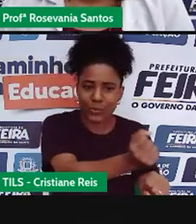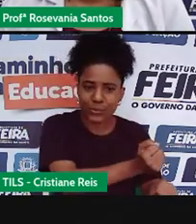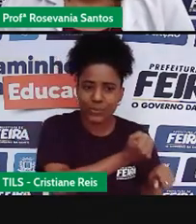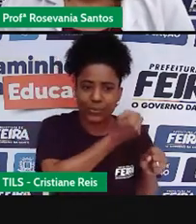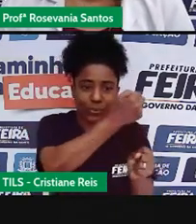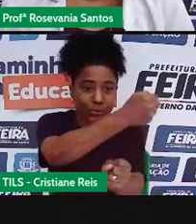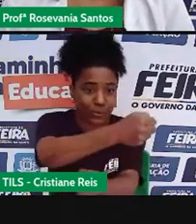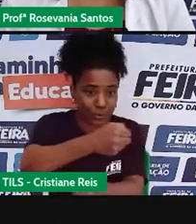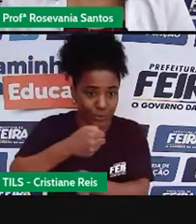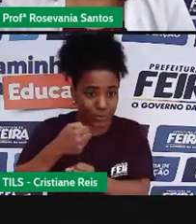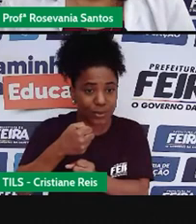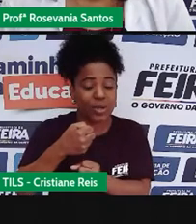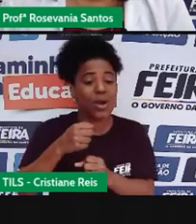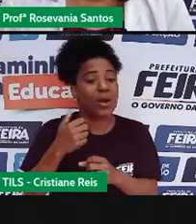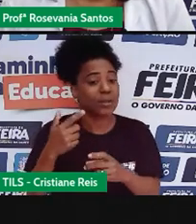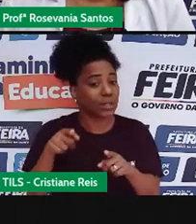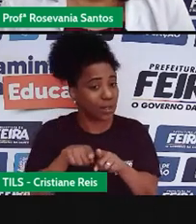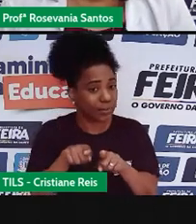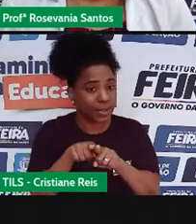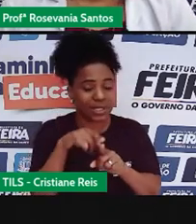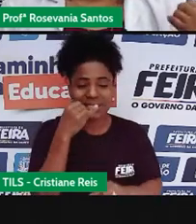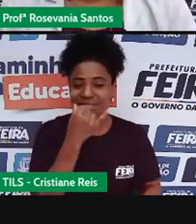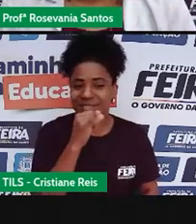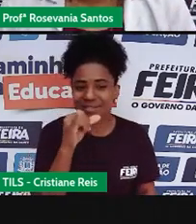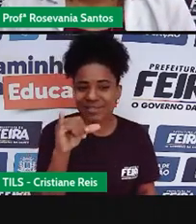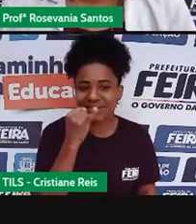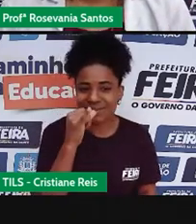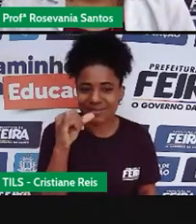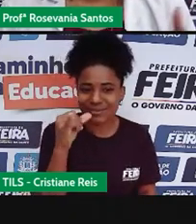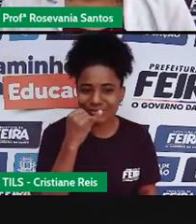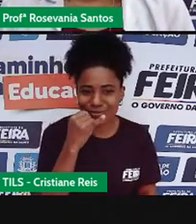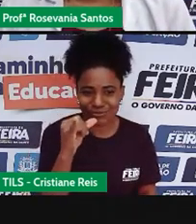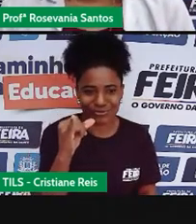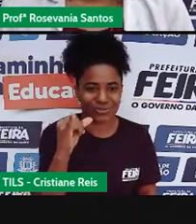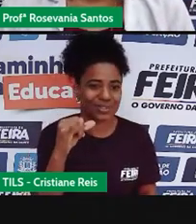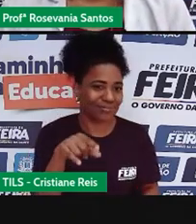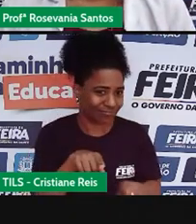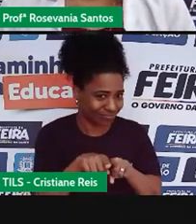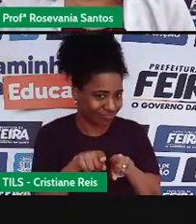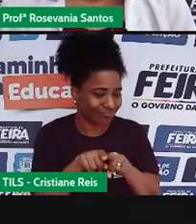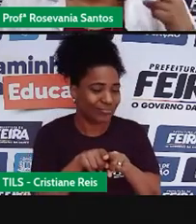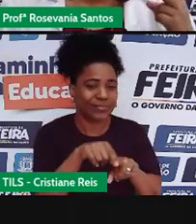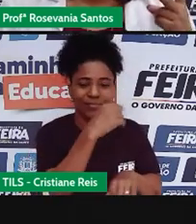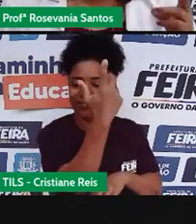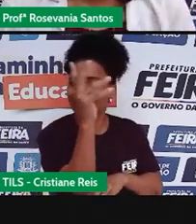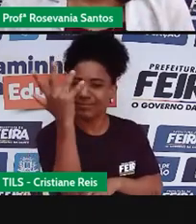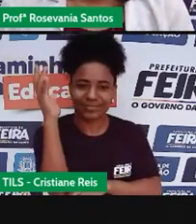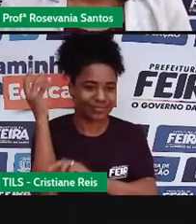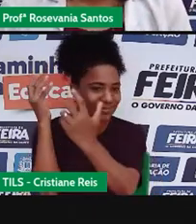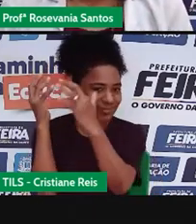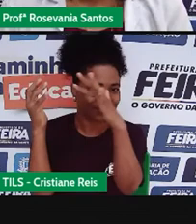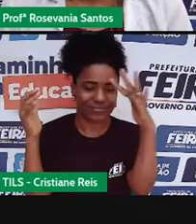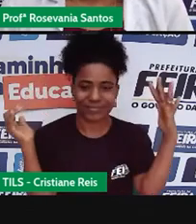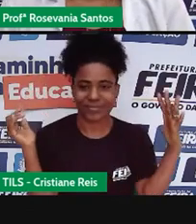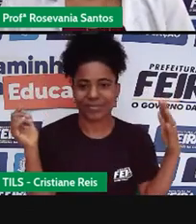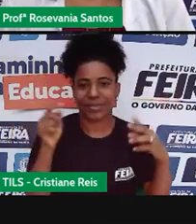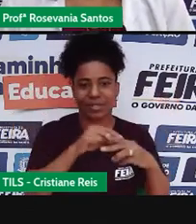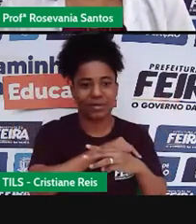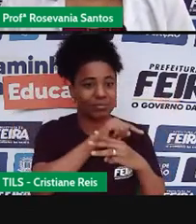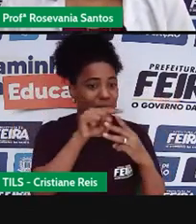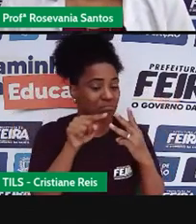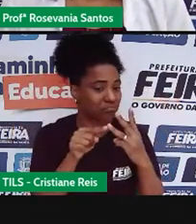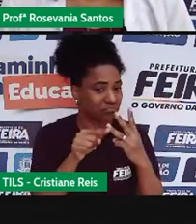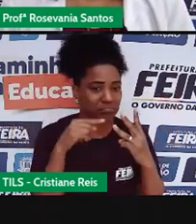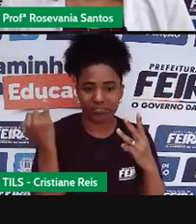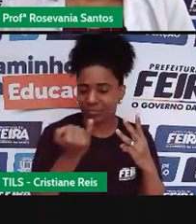rios encancheirados, mas a gente tem, tanto a floresta amazônica como o rio Amazônia, os dois elementos naturais principais, assim, para